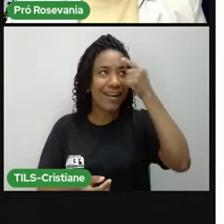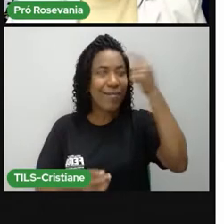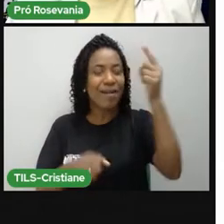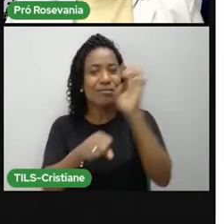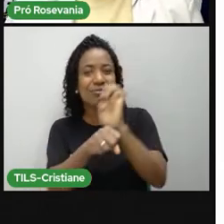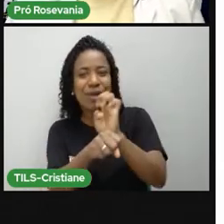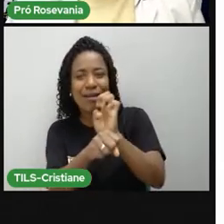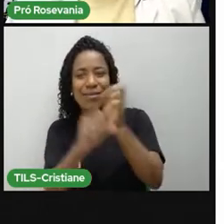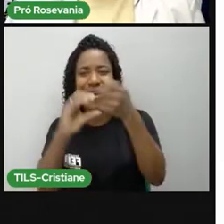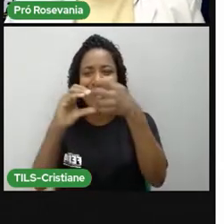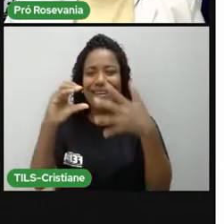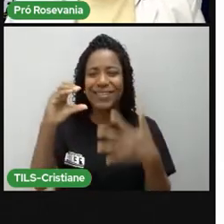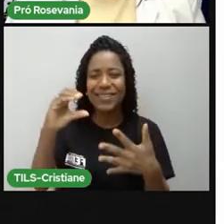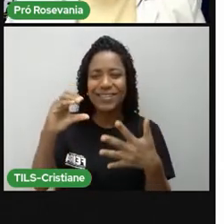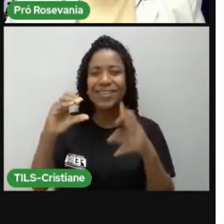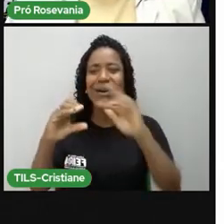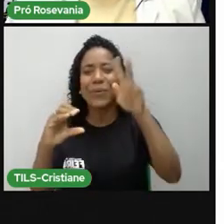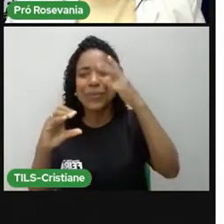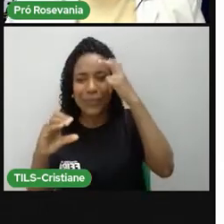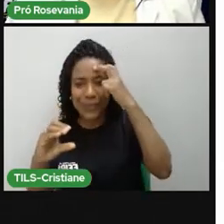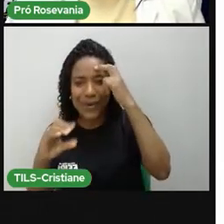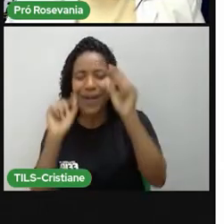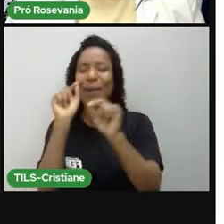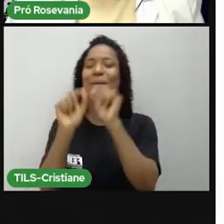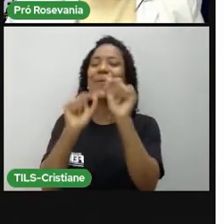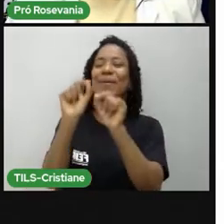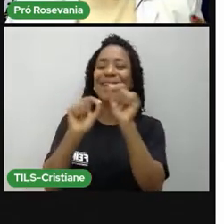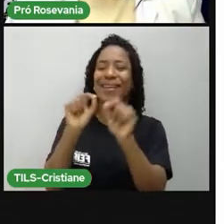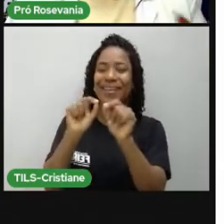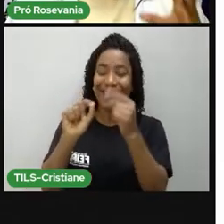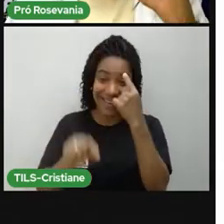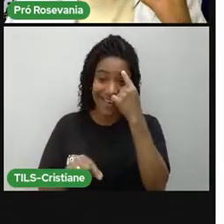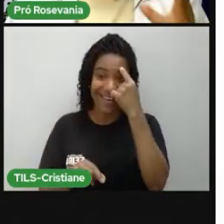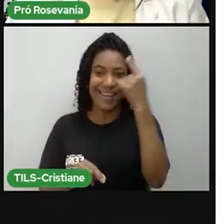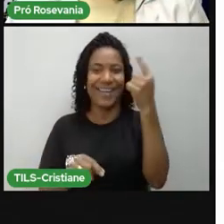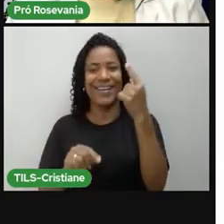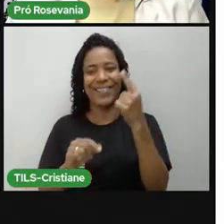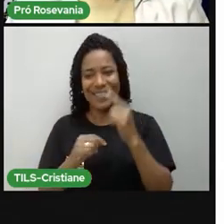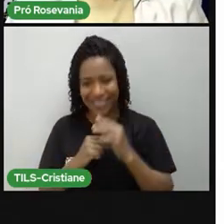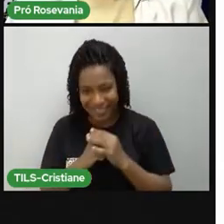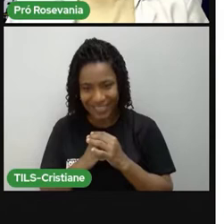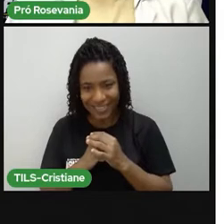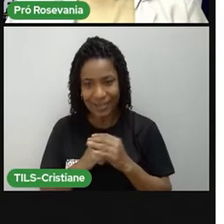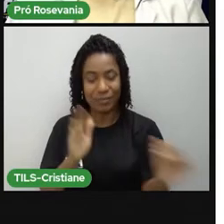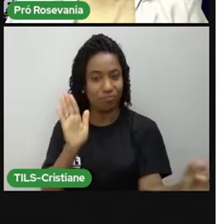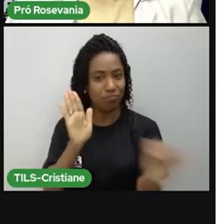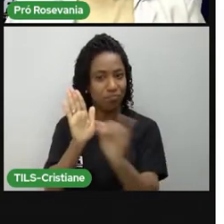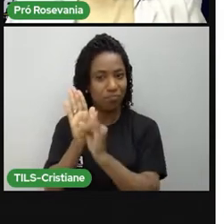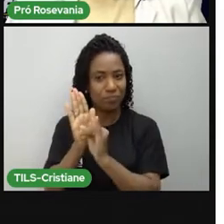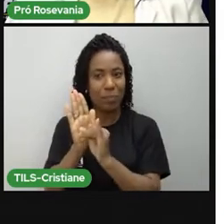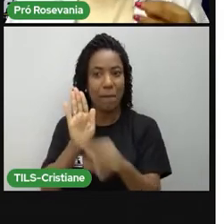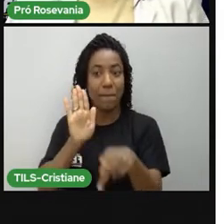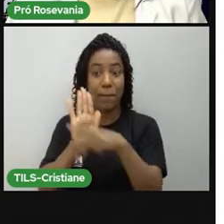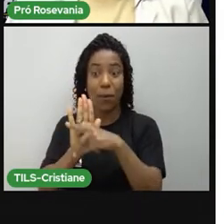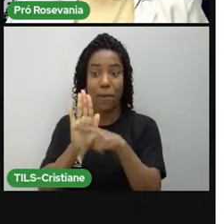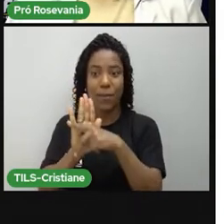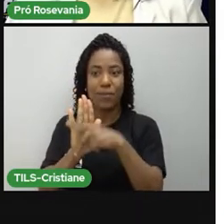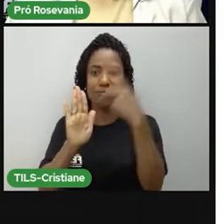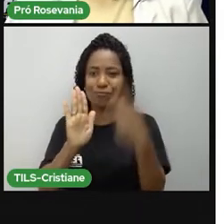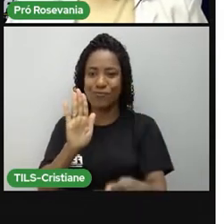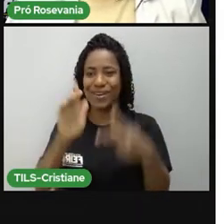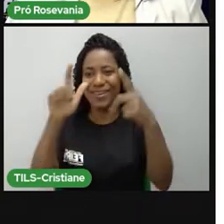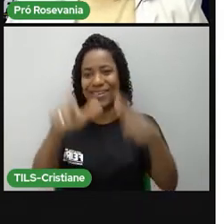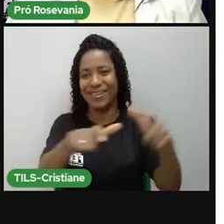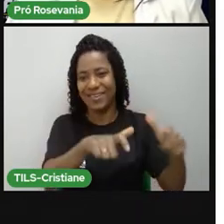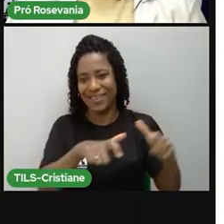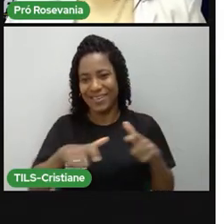ali, né, daquela característica ali, então, isso dá um tom de identidade, um tom mesmo de meu lugar,